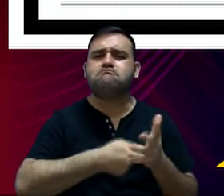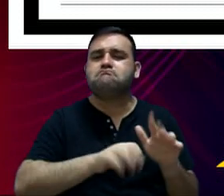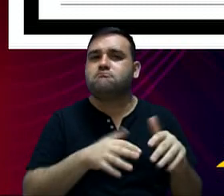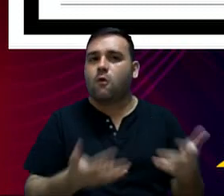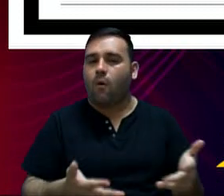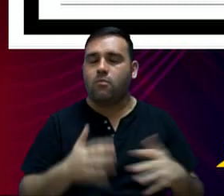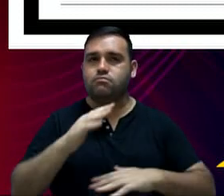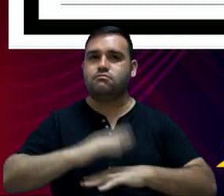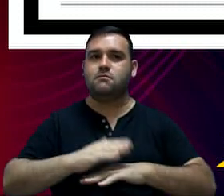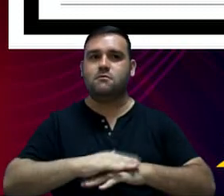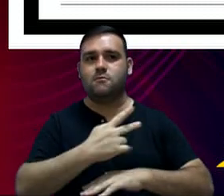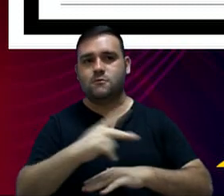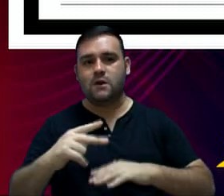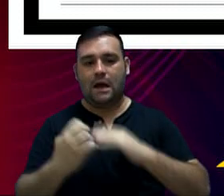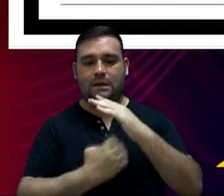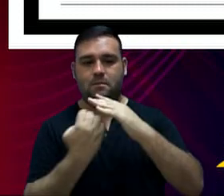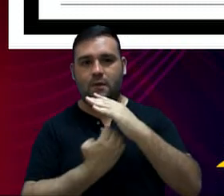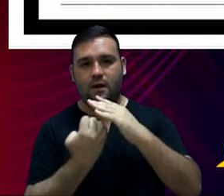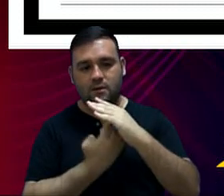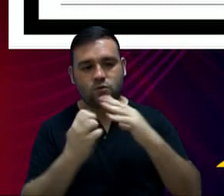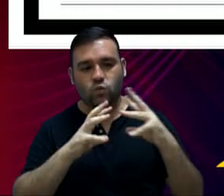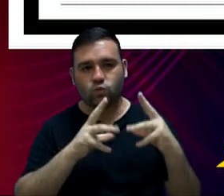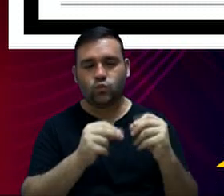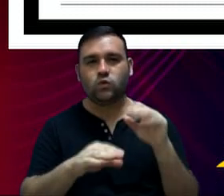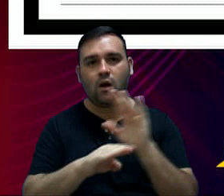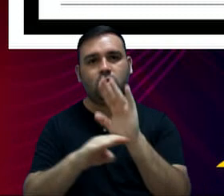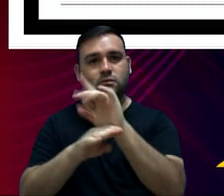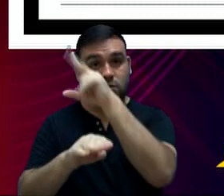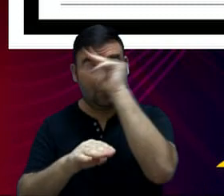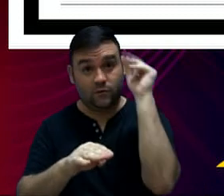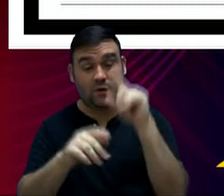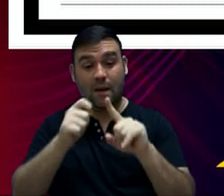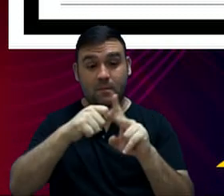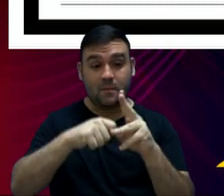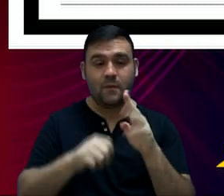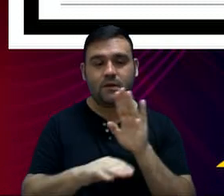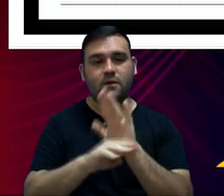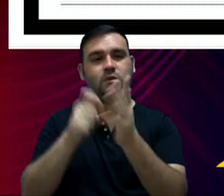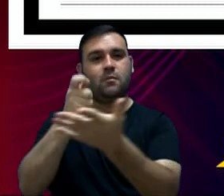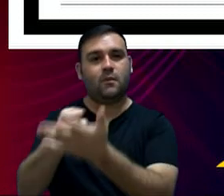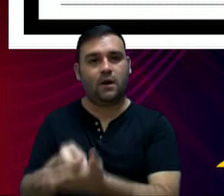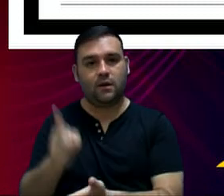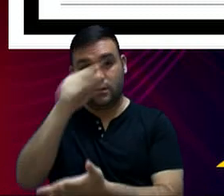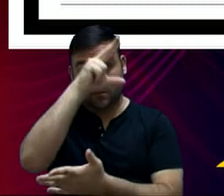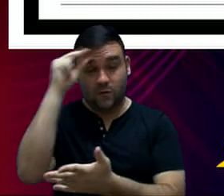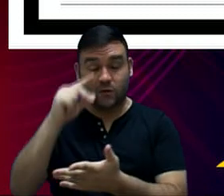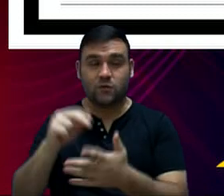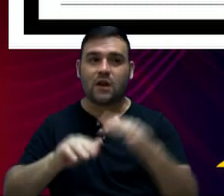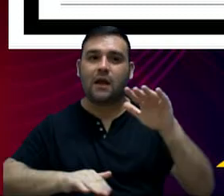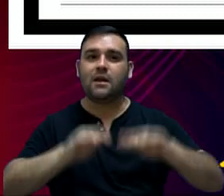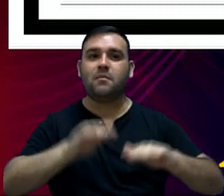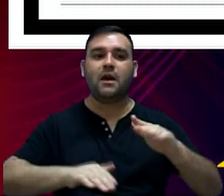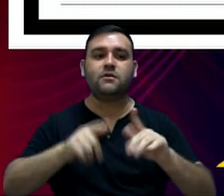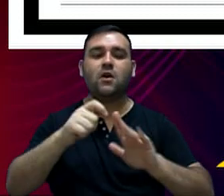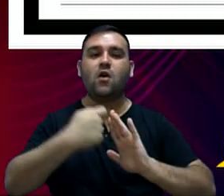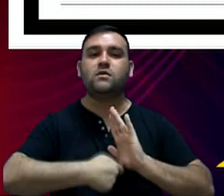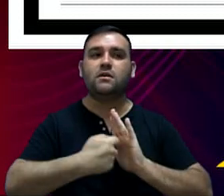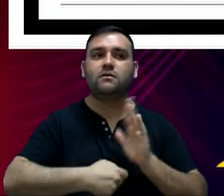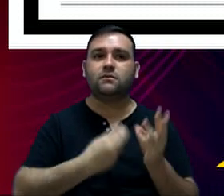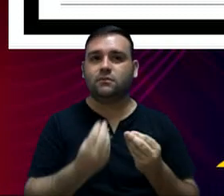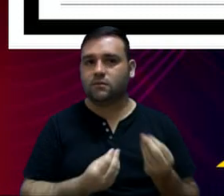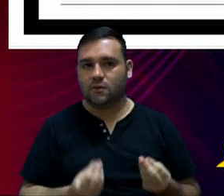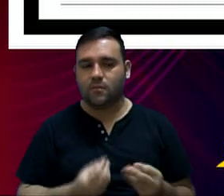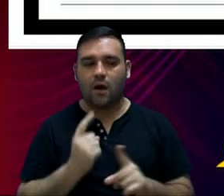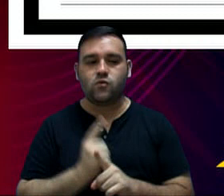realizados pelas empresas, e elas contribuem mensalmente com a Prefeitura, de acordo com o volume de serviços realizados.